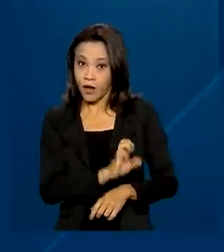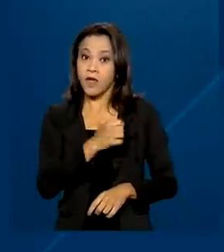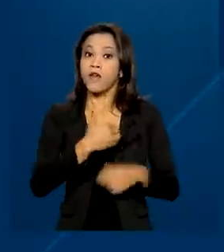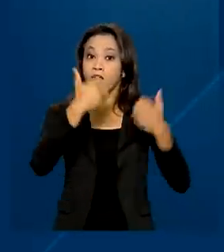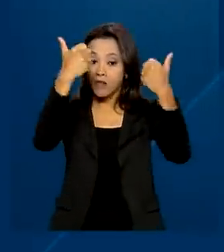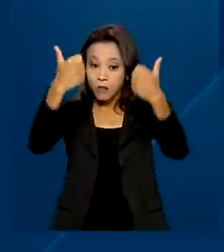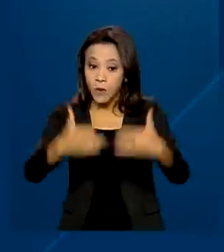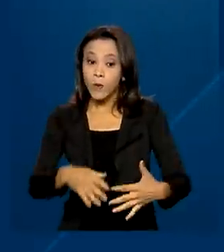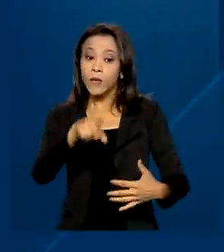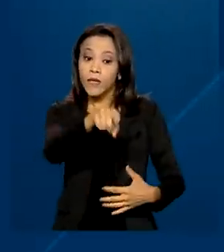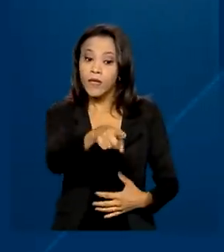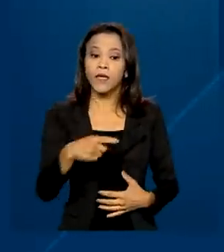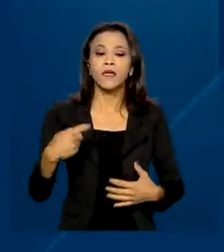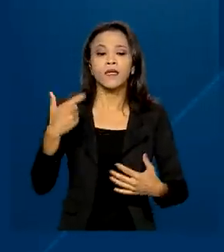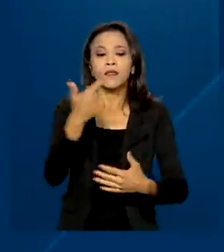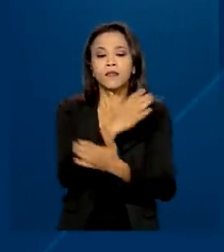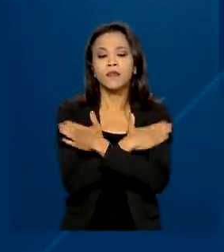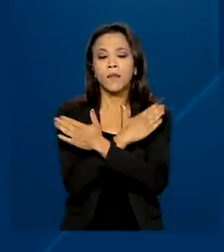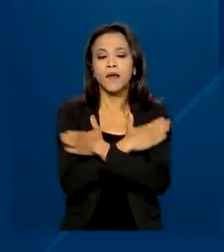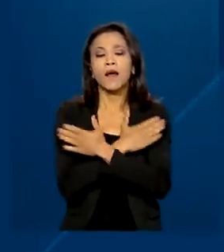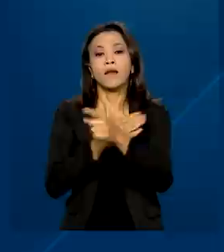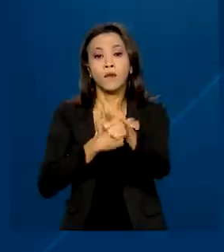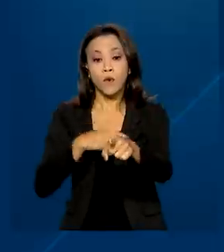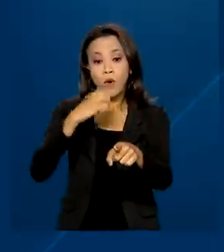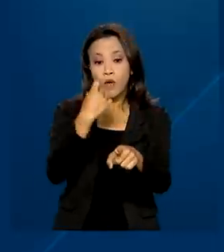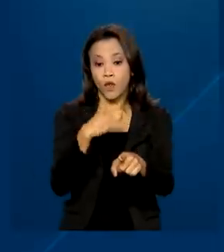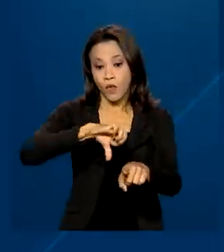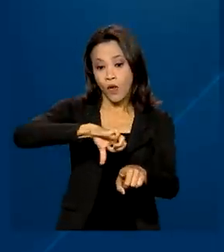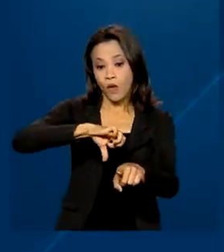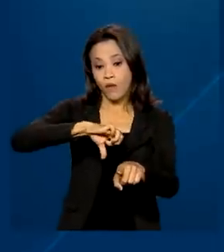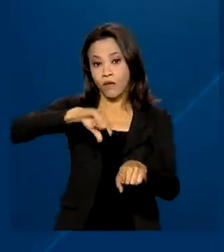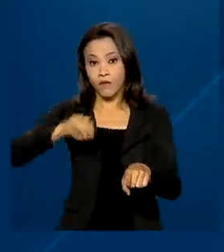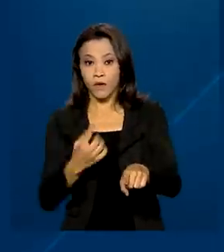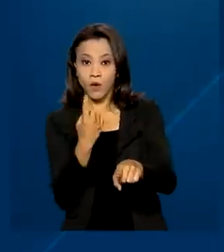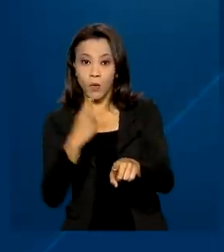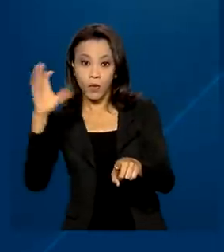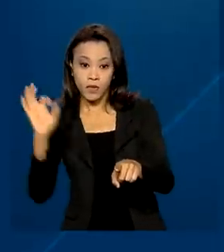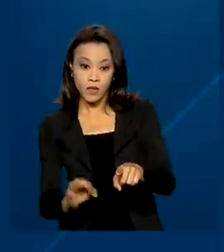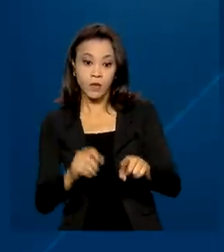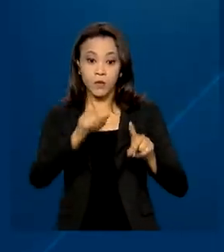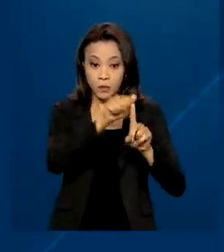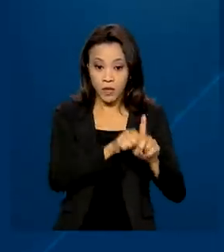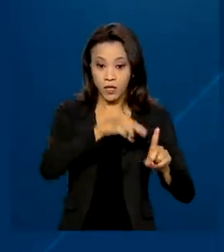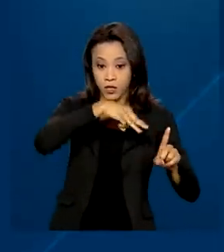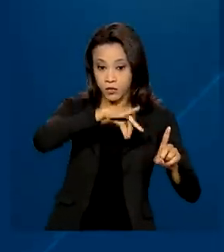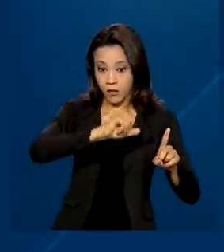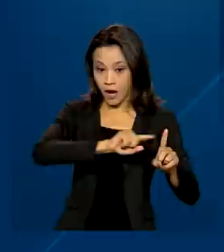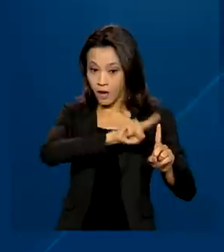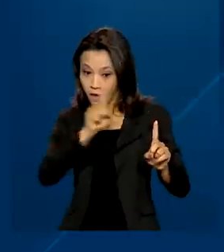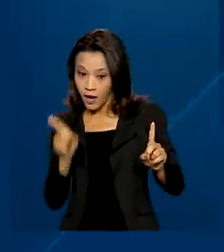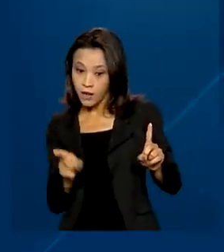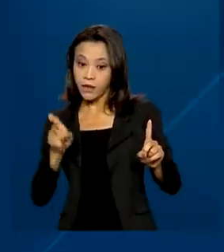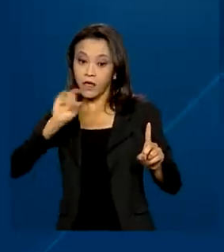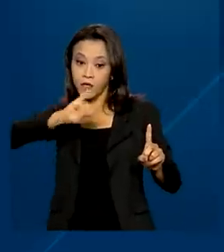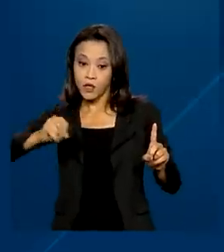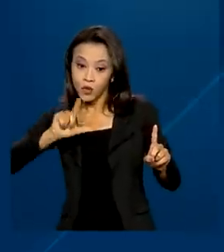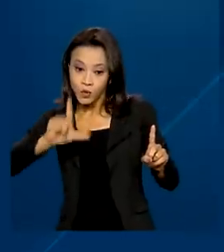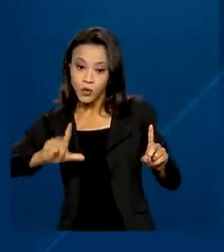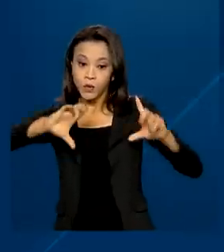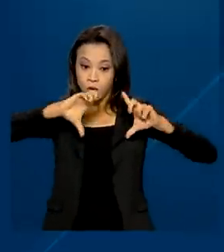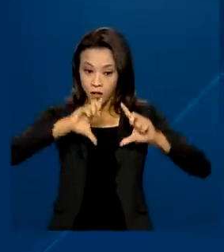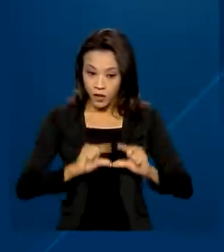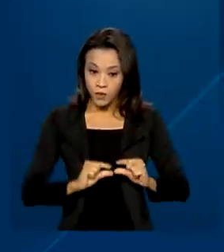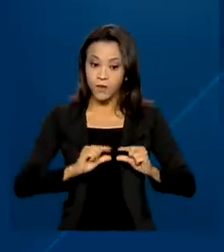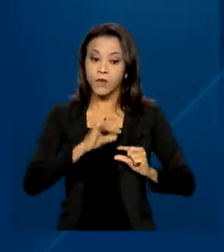emprego ficou em 9,1% no trimestre de maio a julho deste ano, uma redução de 1